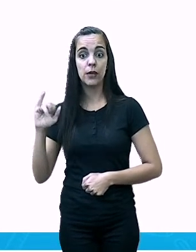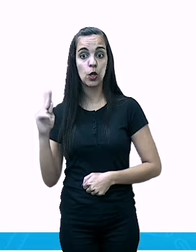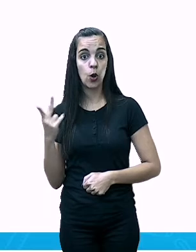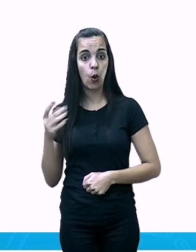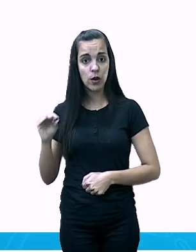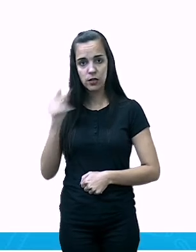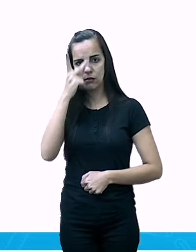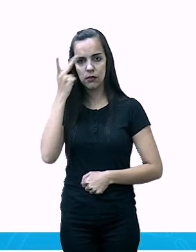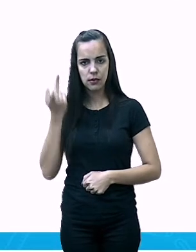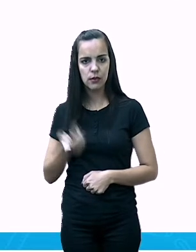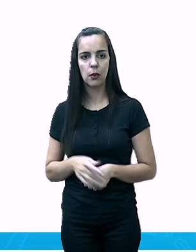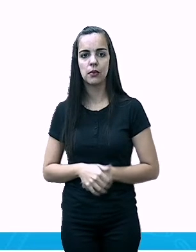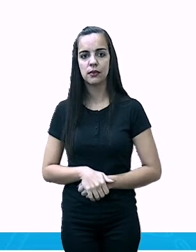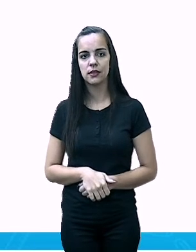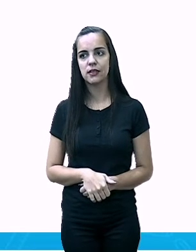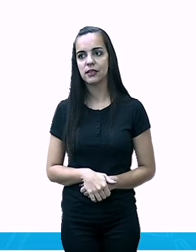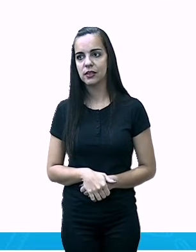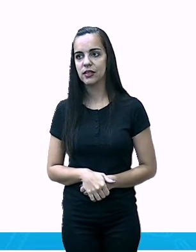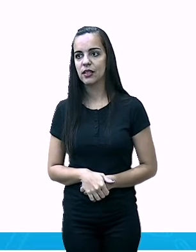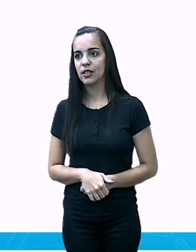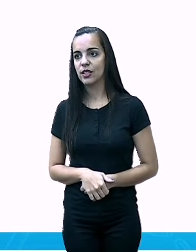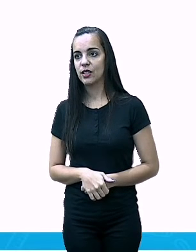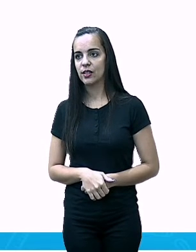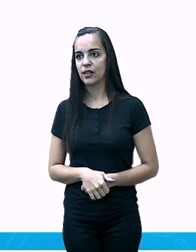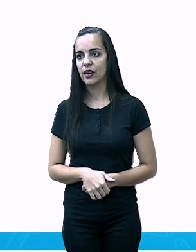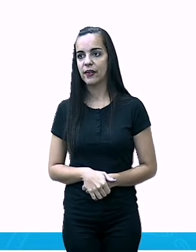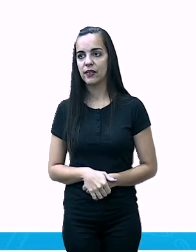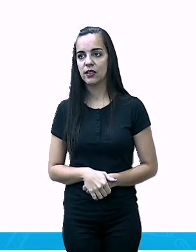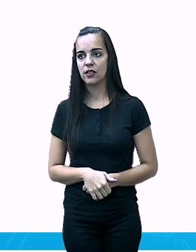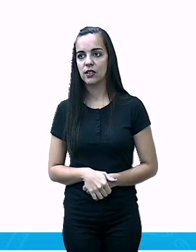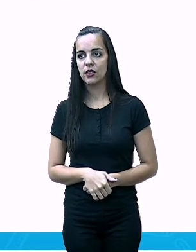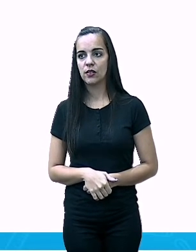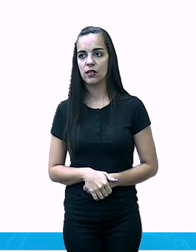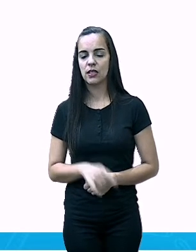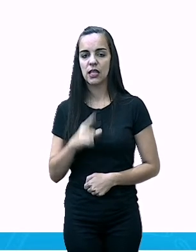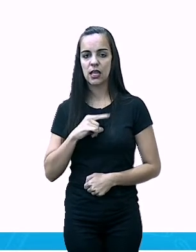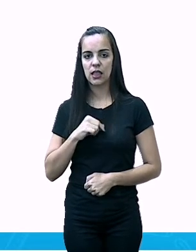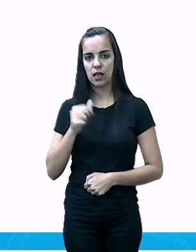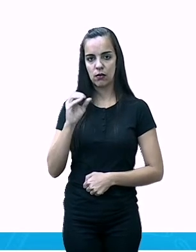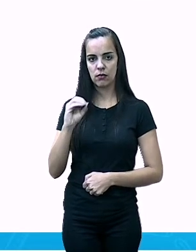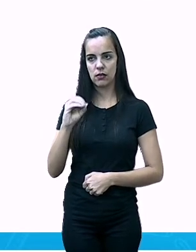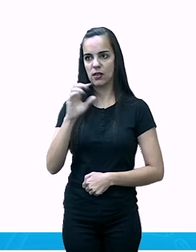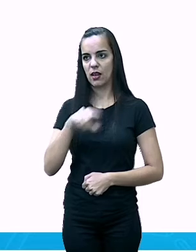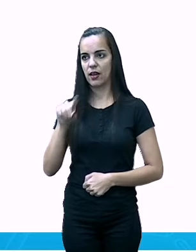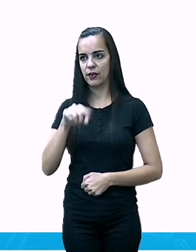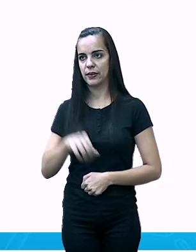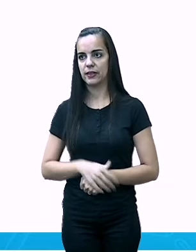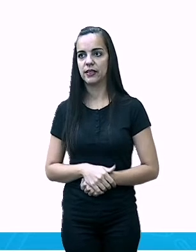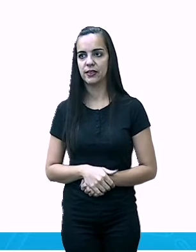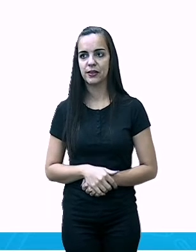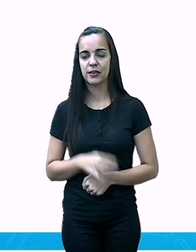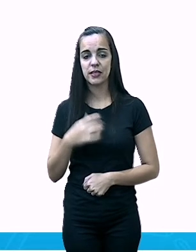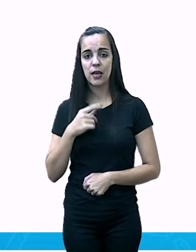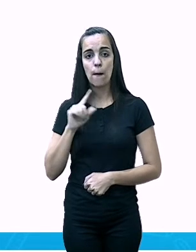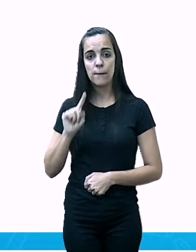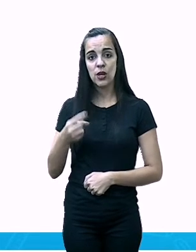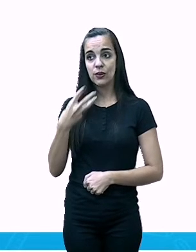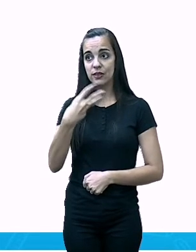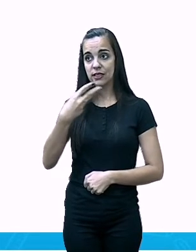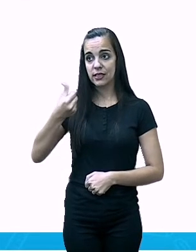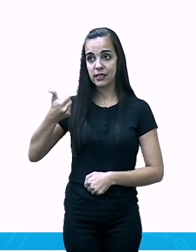está errado aqui, o ponto deveria estar aqui, não esse. 1 bilhão 311